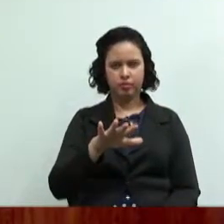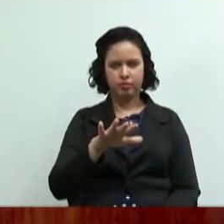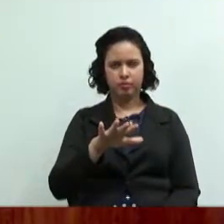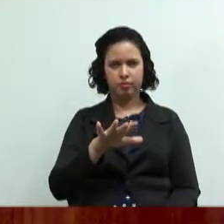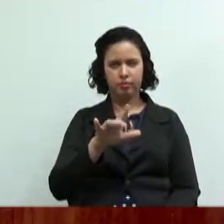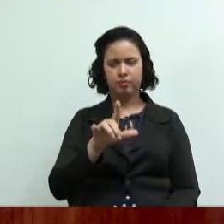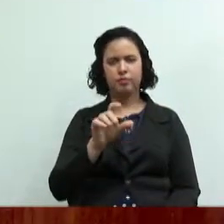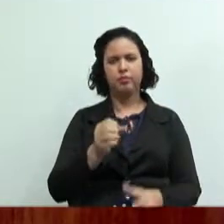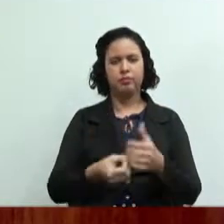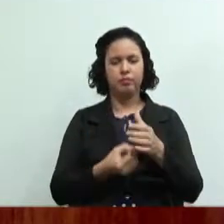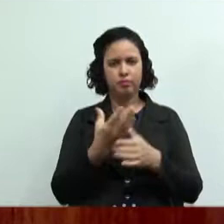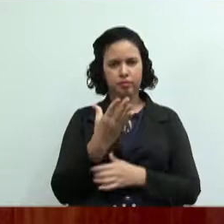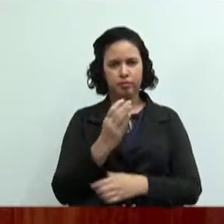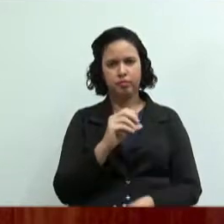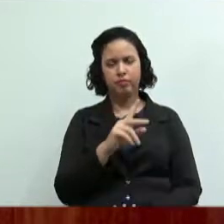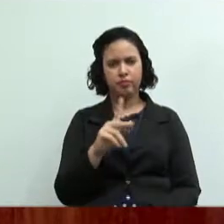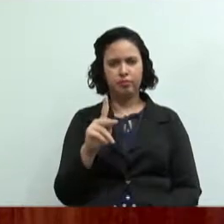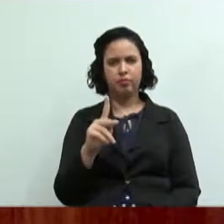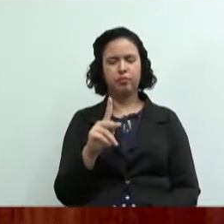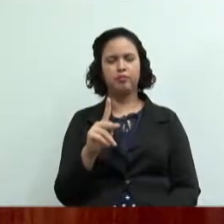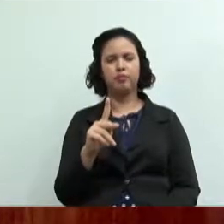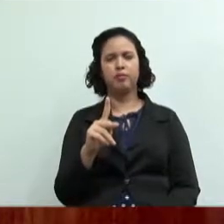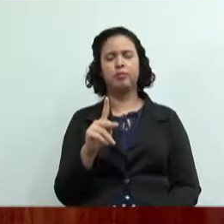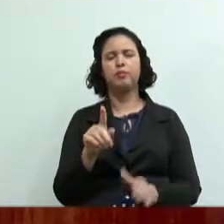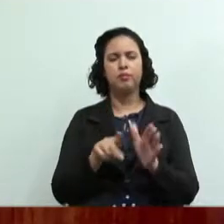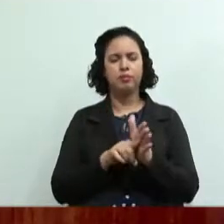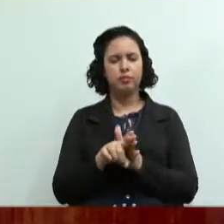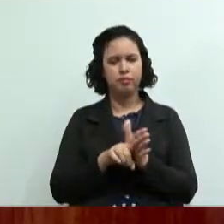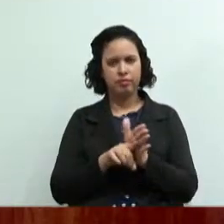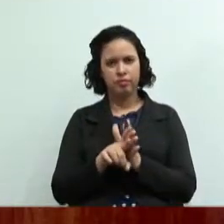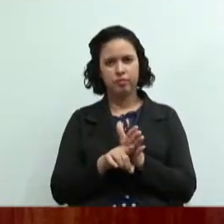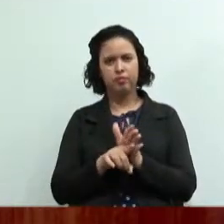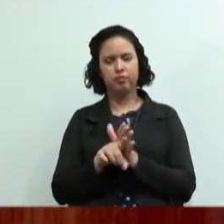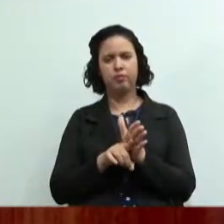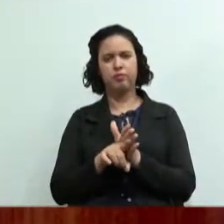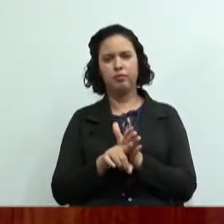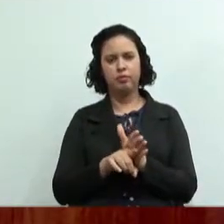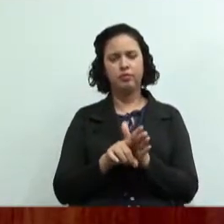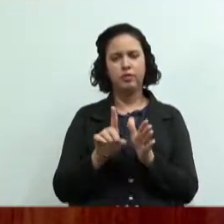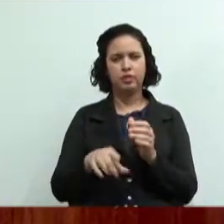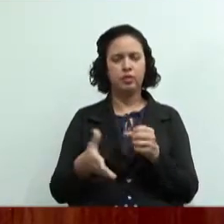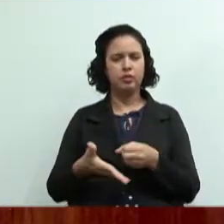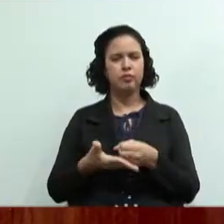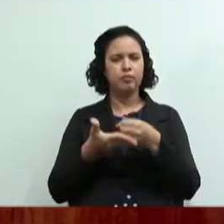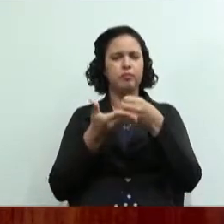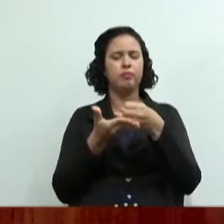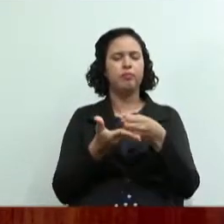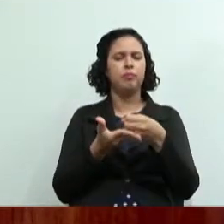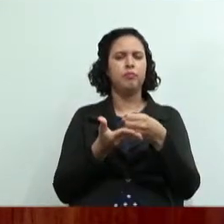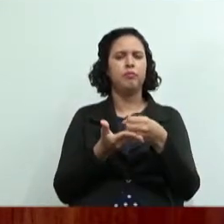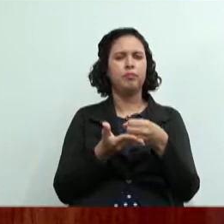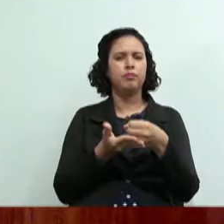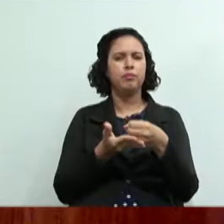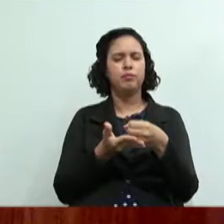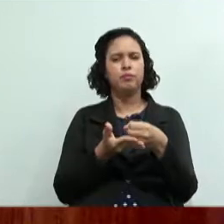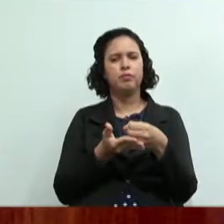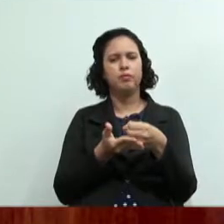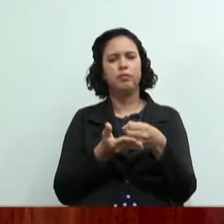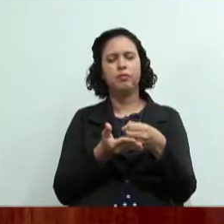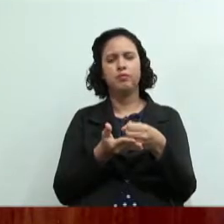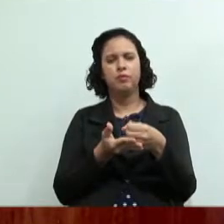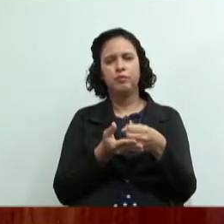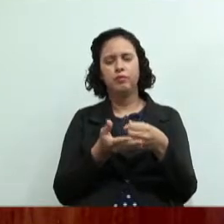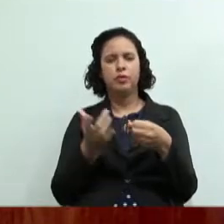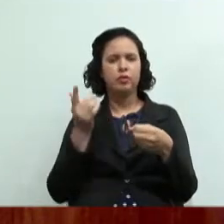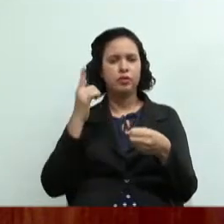vão abrir uma cooperativa então a partir da pesquisa pesquisa ela é o subsídio ela é a ferramenta